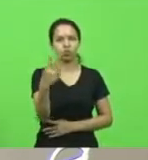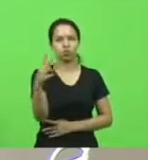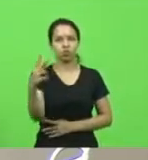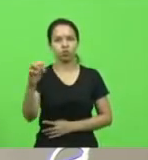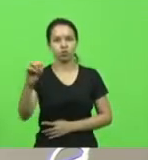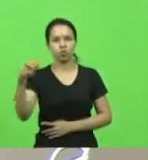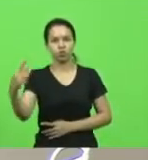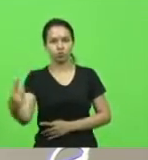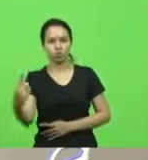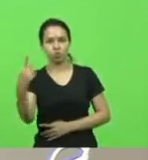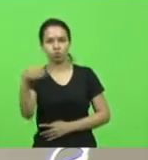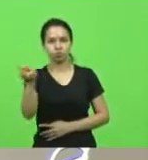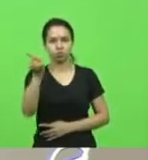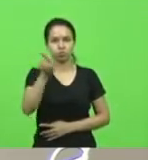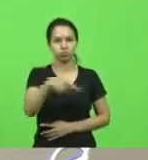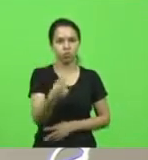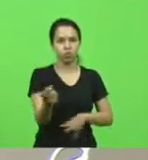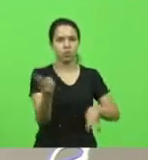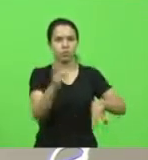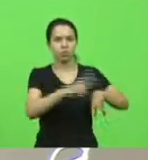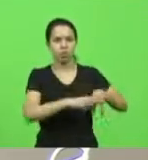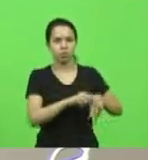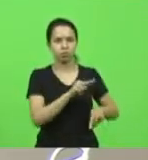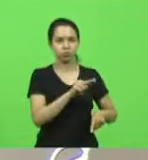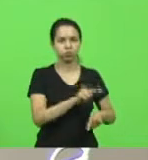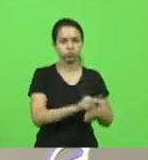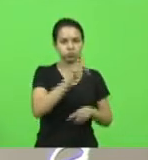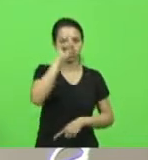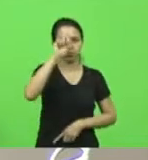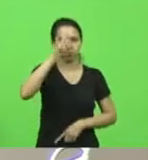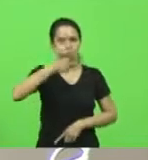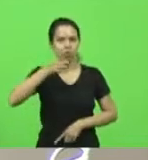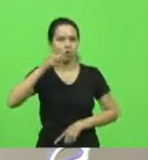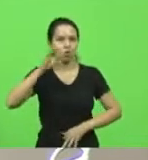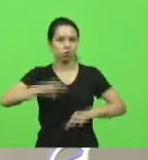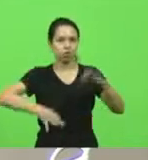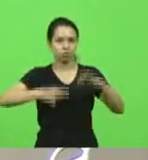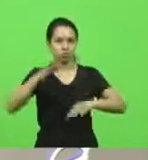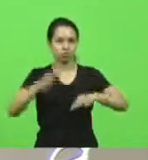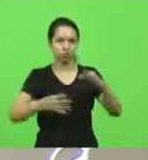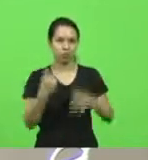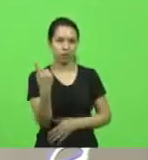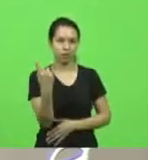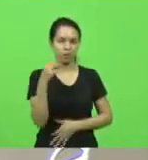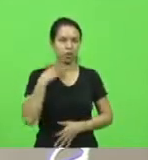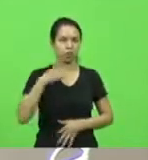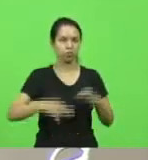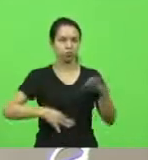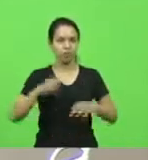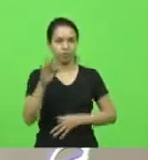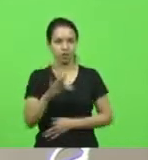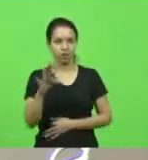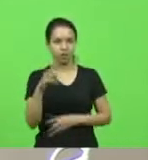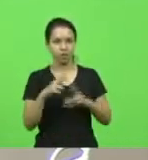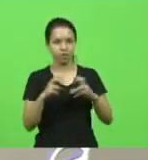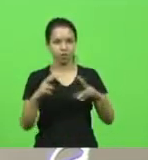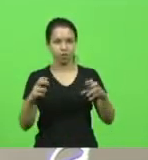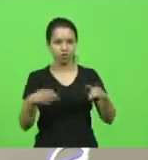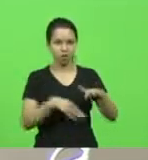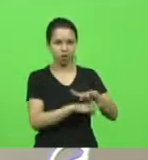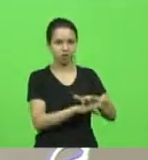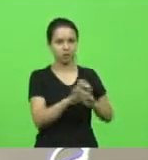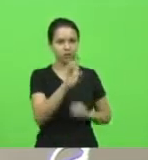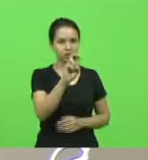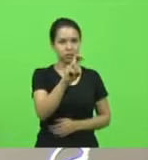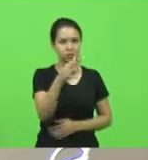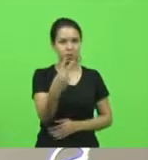assustada e revogada a prisão preventiva decretada pelo juízo da Primeira Vara Federal de Florianópolis, nos autos 5022